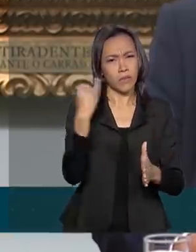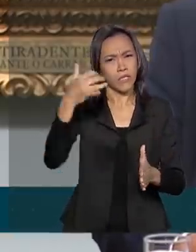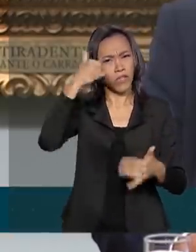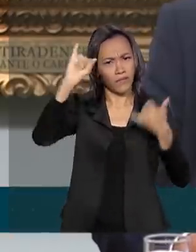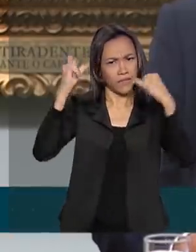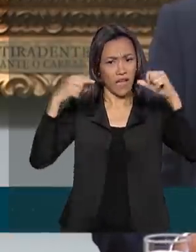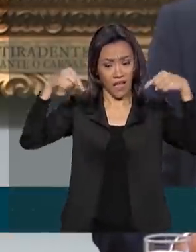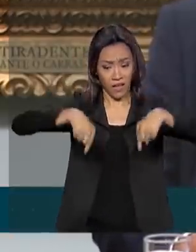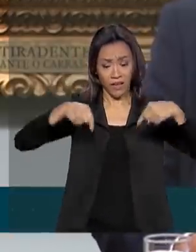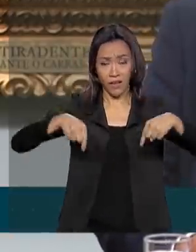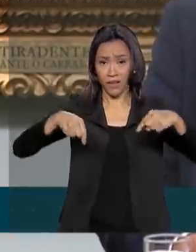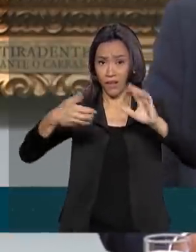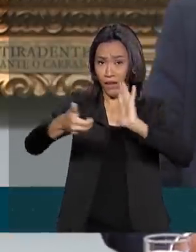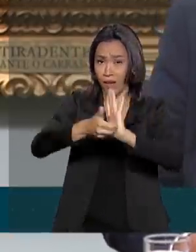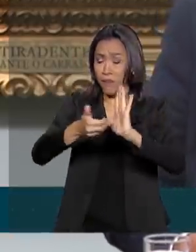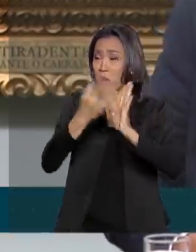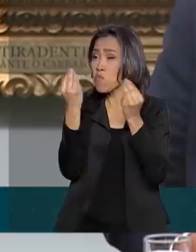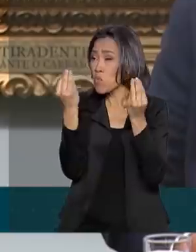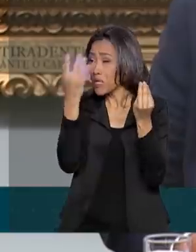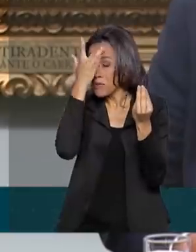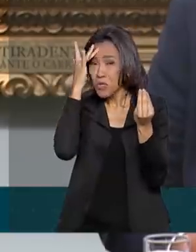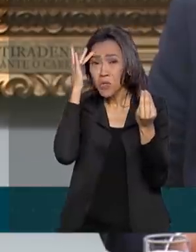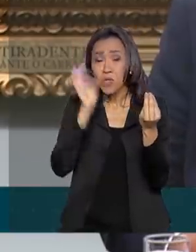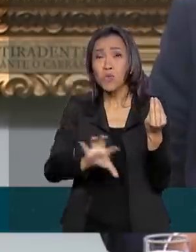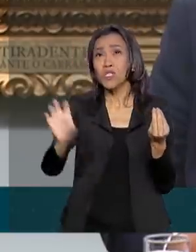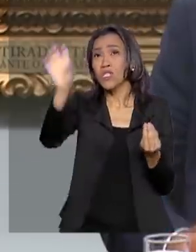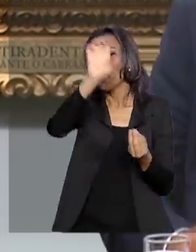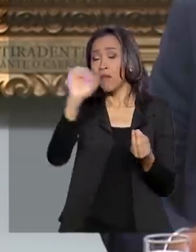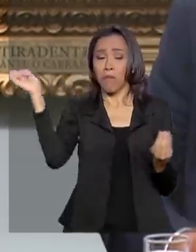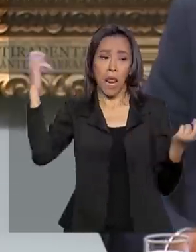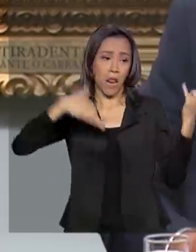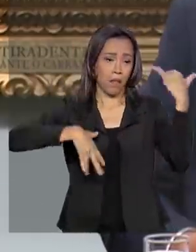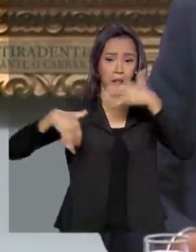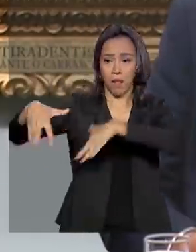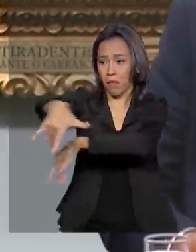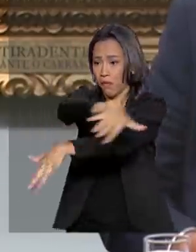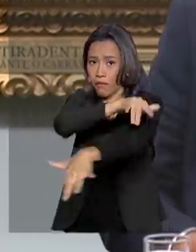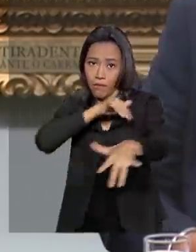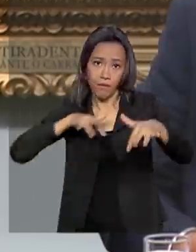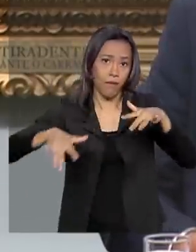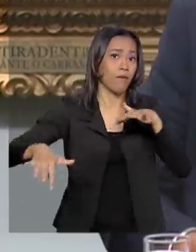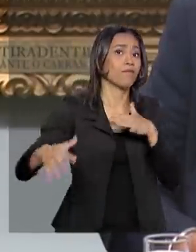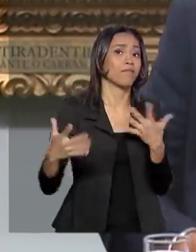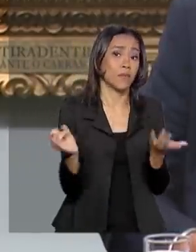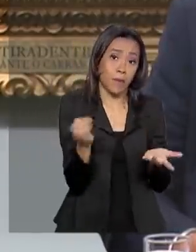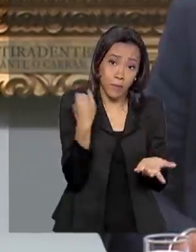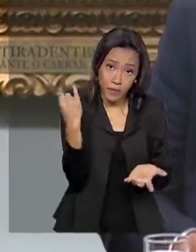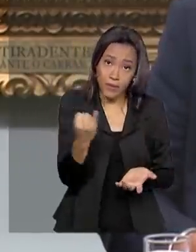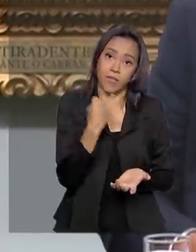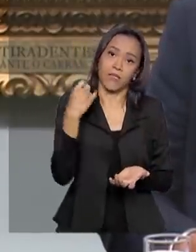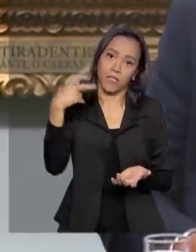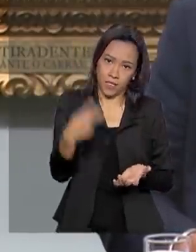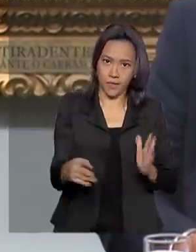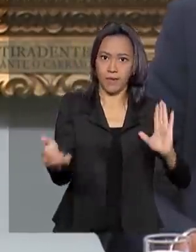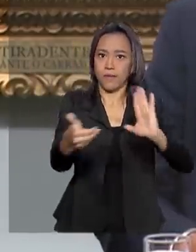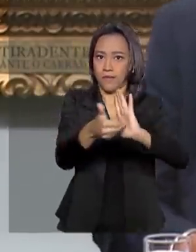aqui circulam muitas pessoas de todas as regiões, então é importante que a Câmara possa